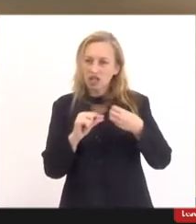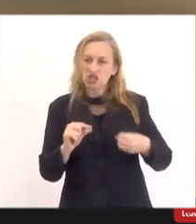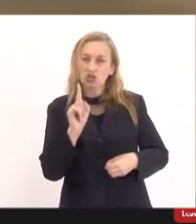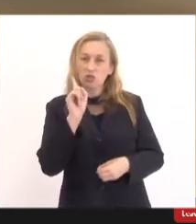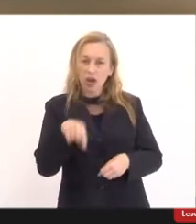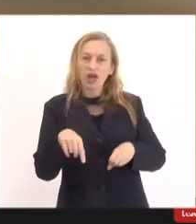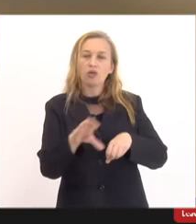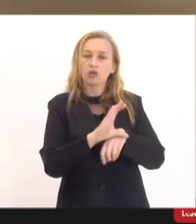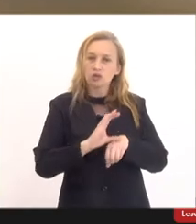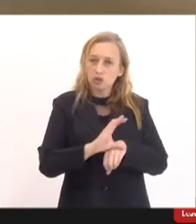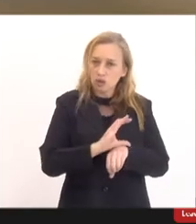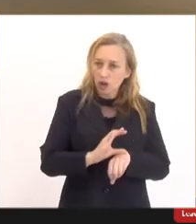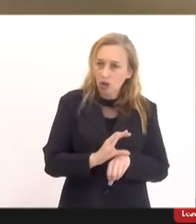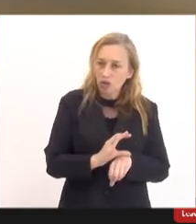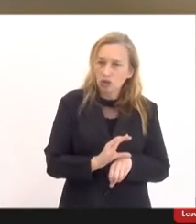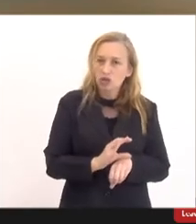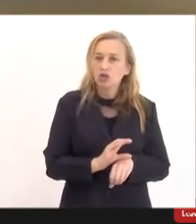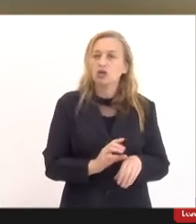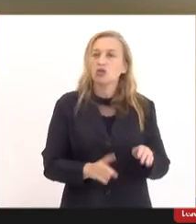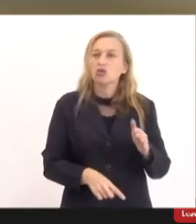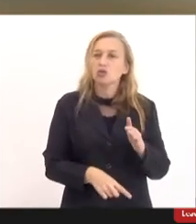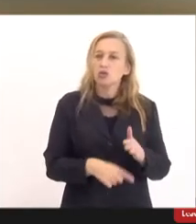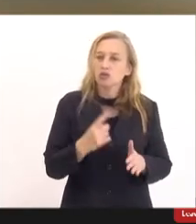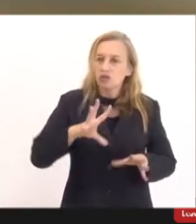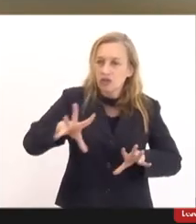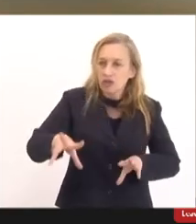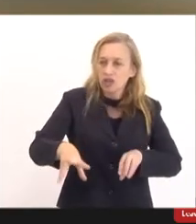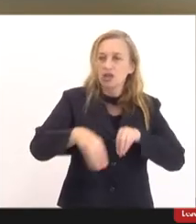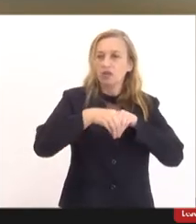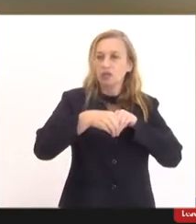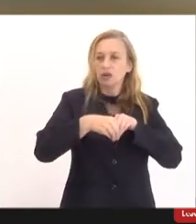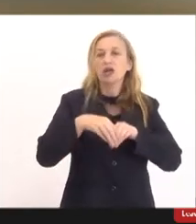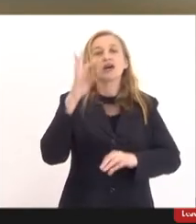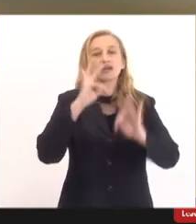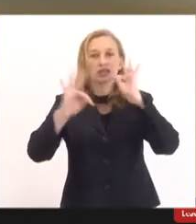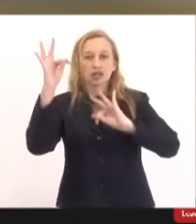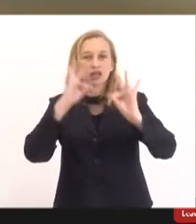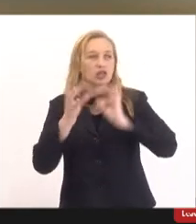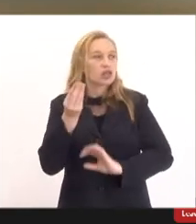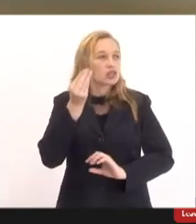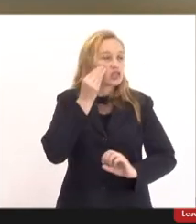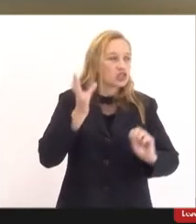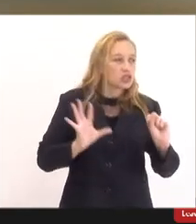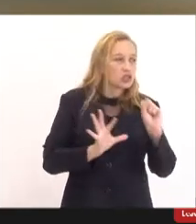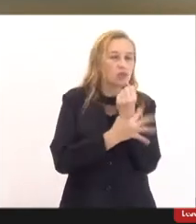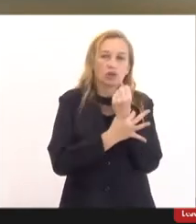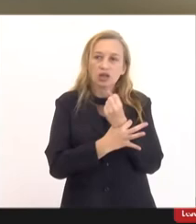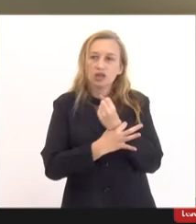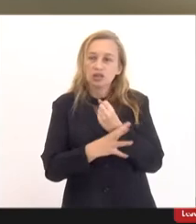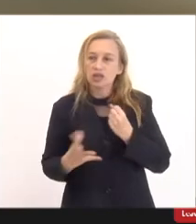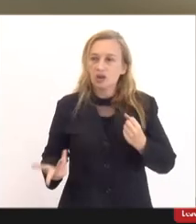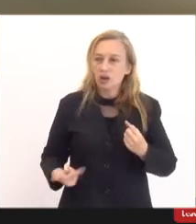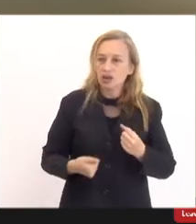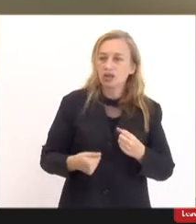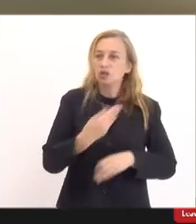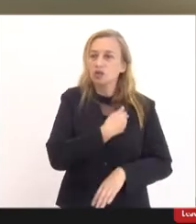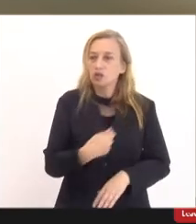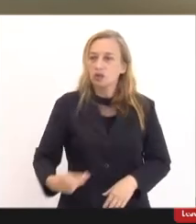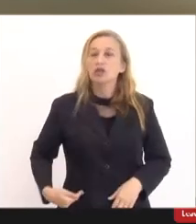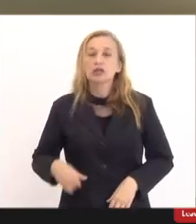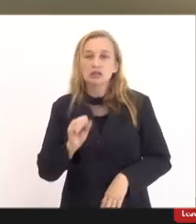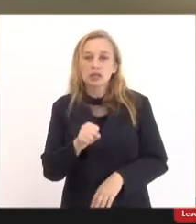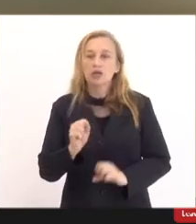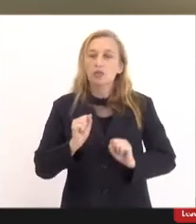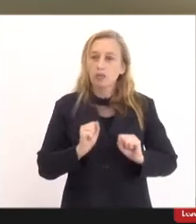constitucional, que, uma vez incorporada a tecnologia e atestada a segurança e eficácia, os governos podem